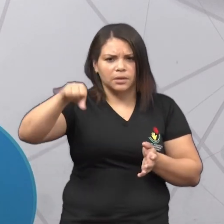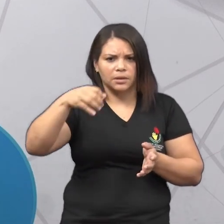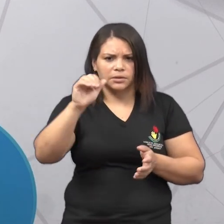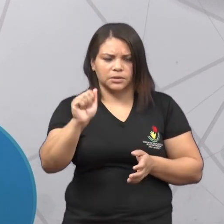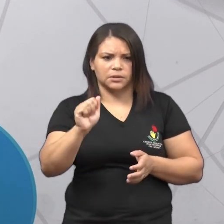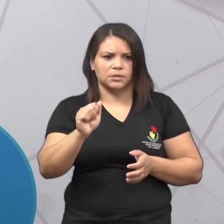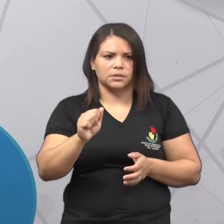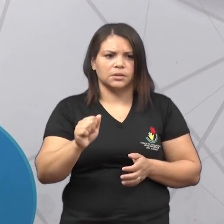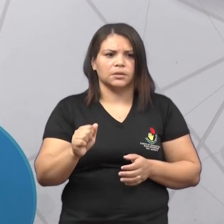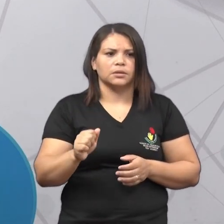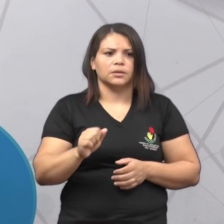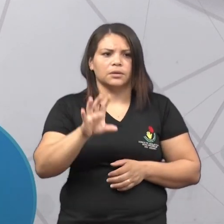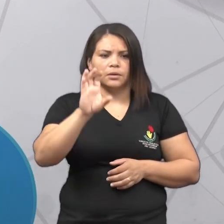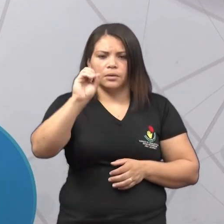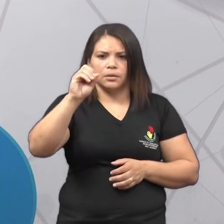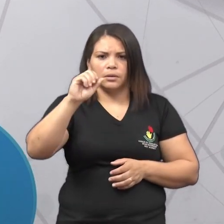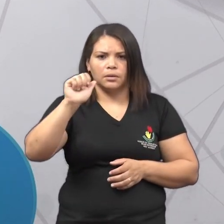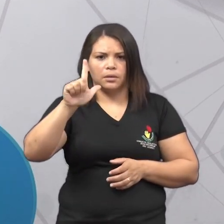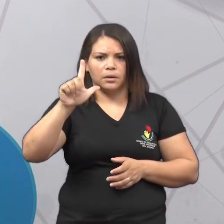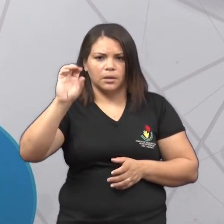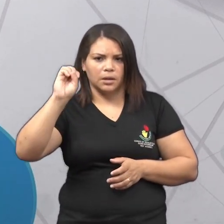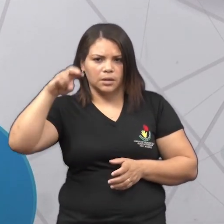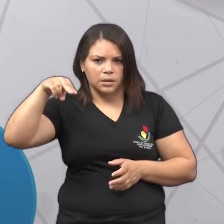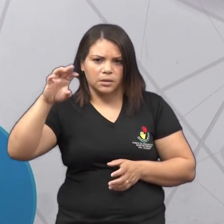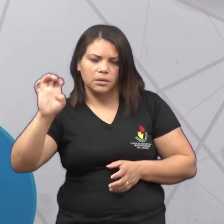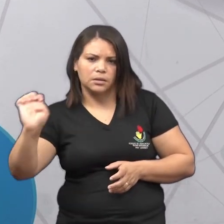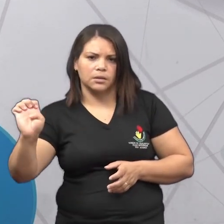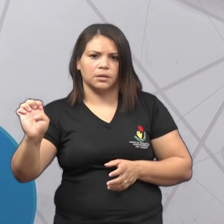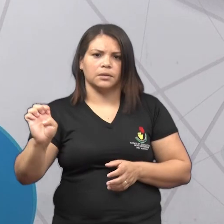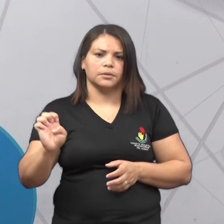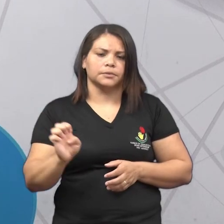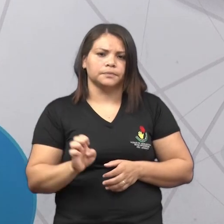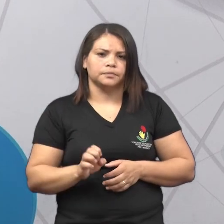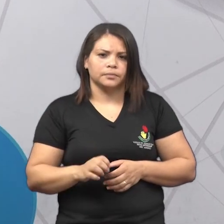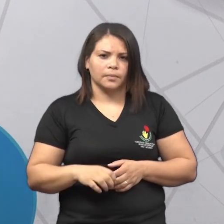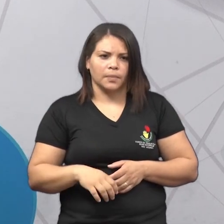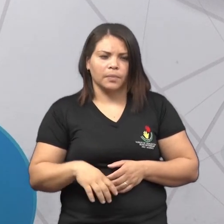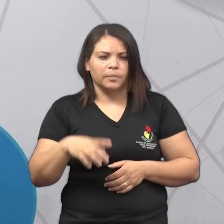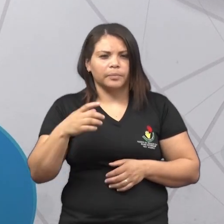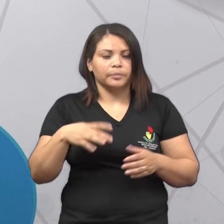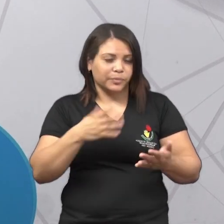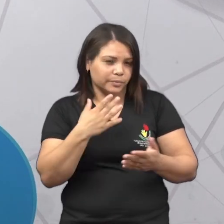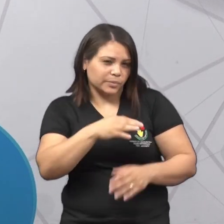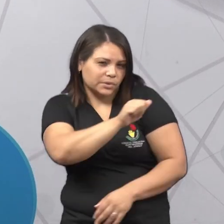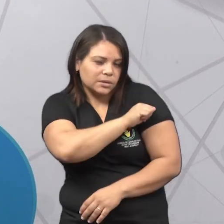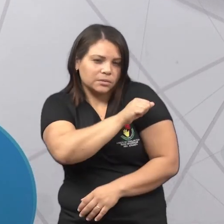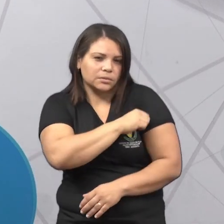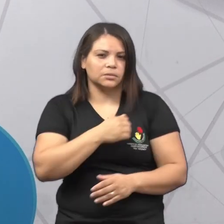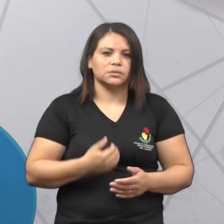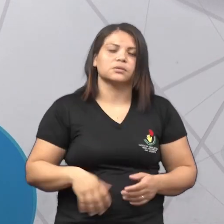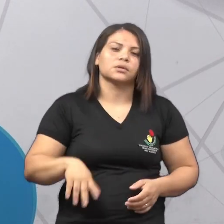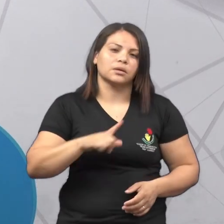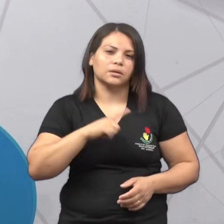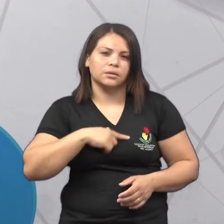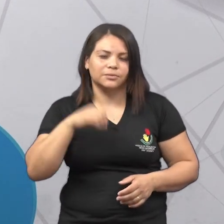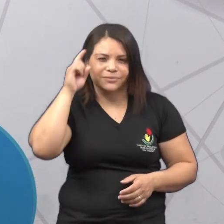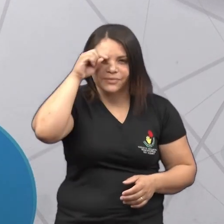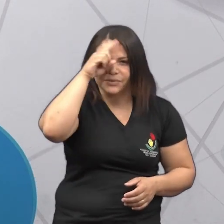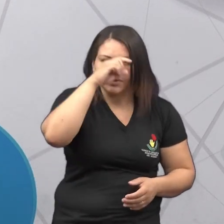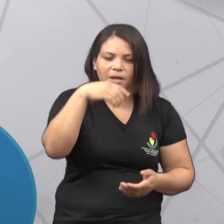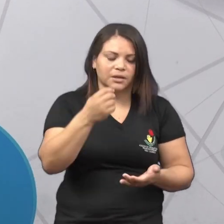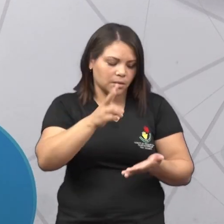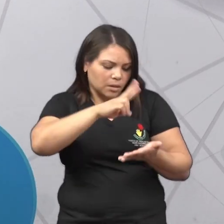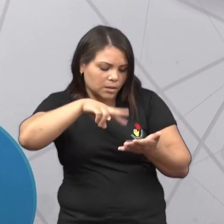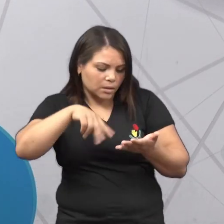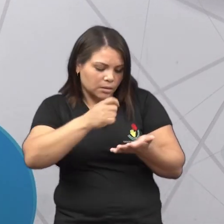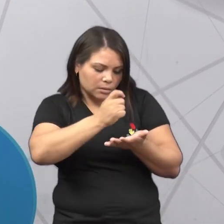Online, tá? Que tem uma playlist que é especial para os alunos que têm dificuldade na leitura e na escrita. O nome da playlist